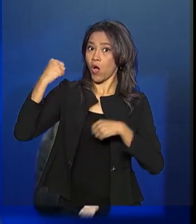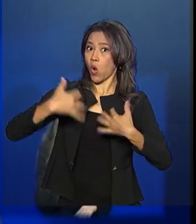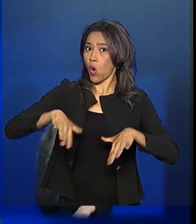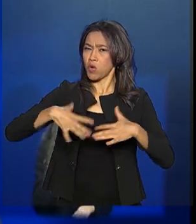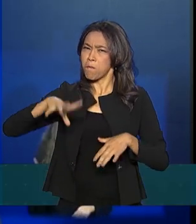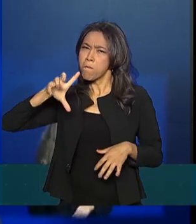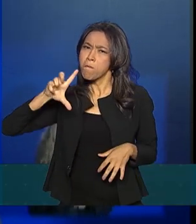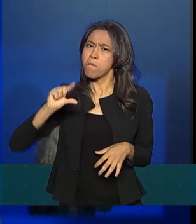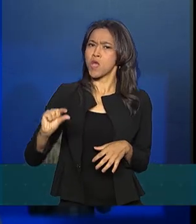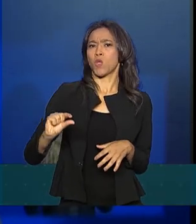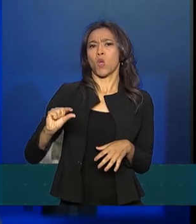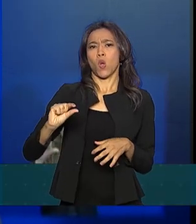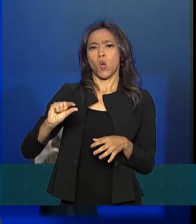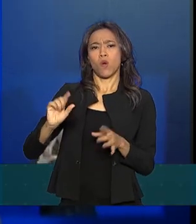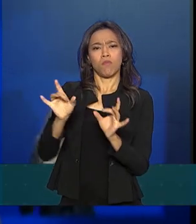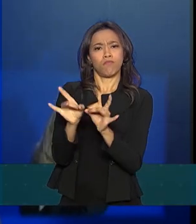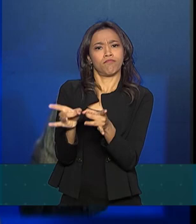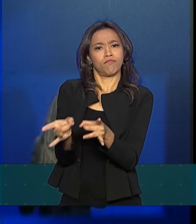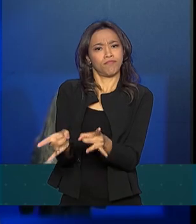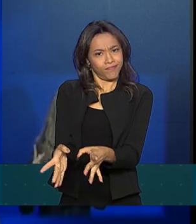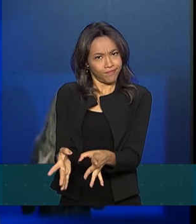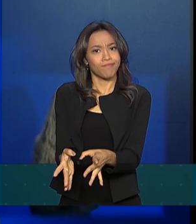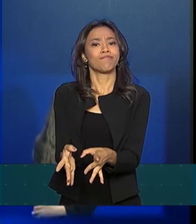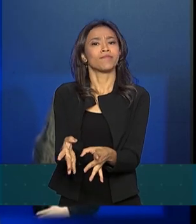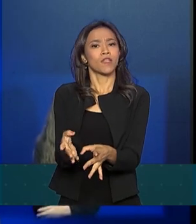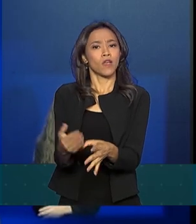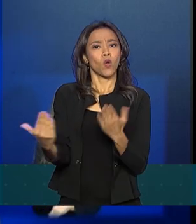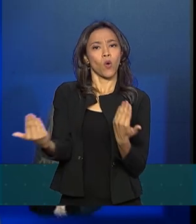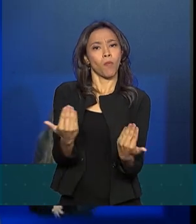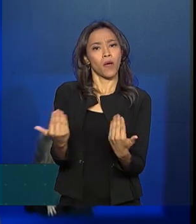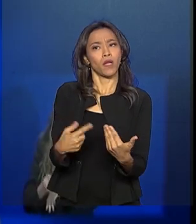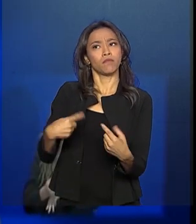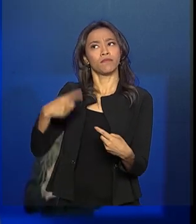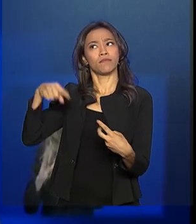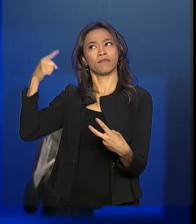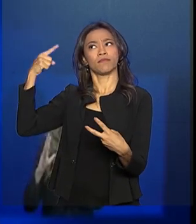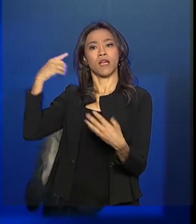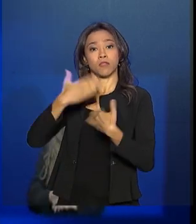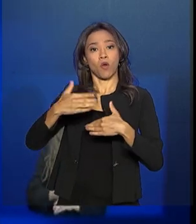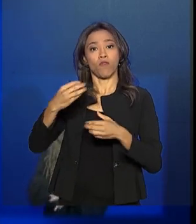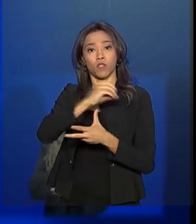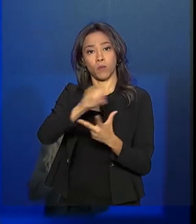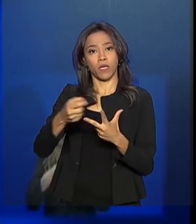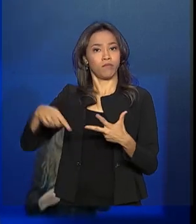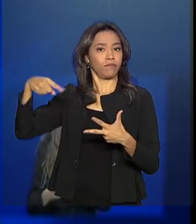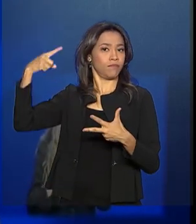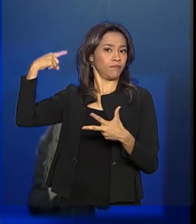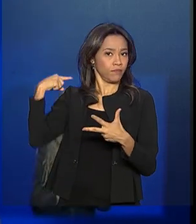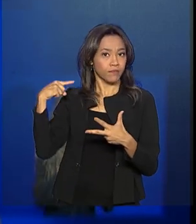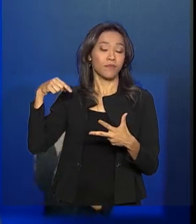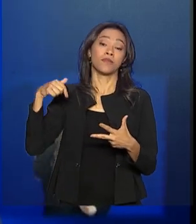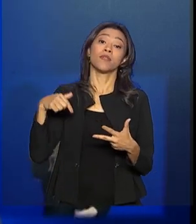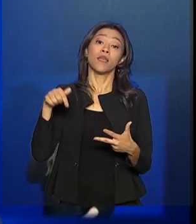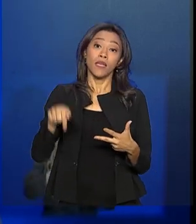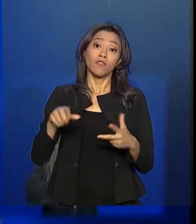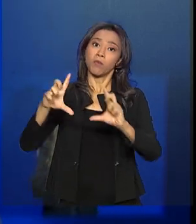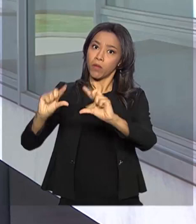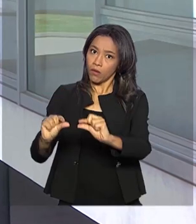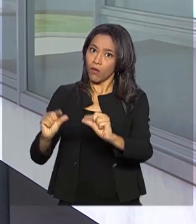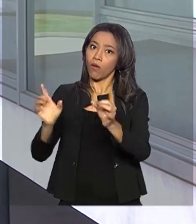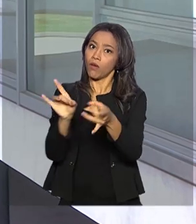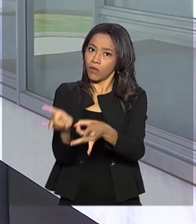índice de abstenção de todos os Enems, então mostra um sucesso que os participantes realmente se envolveram.